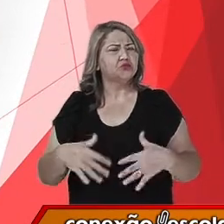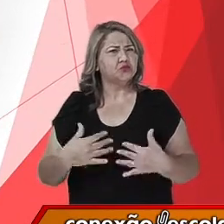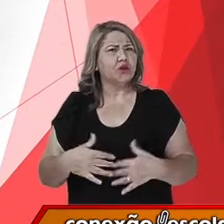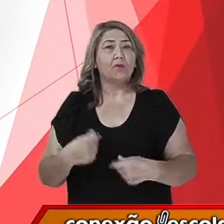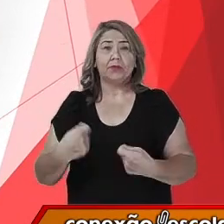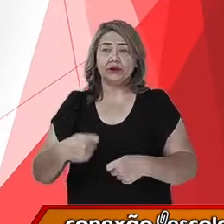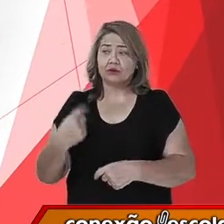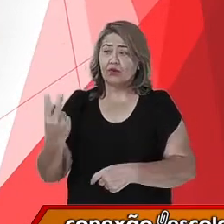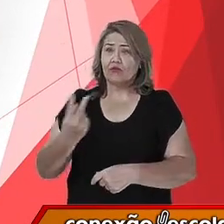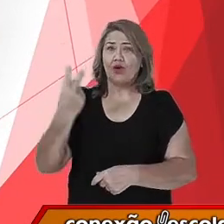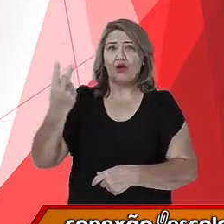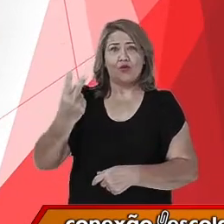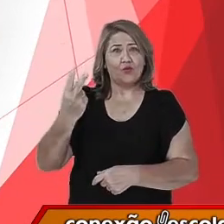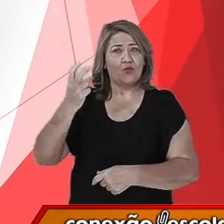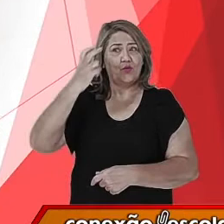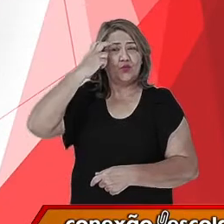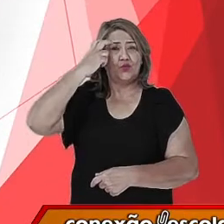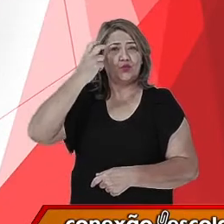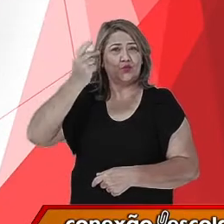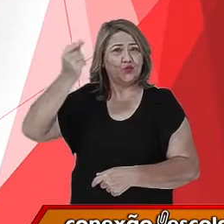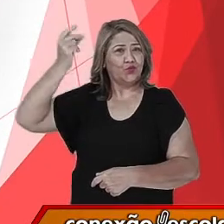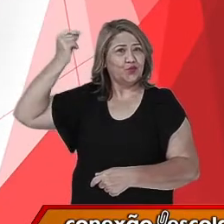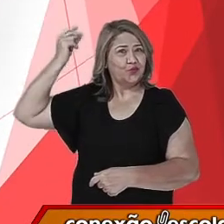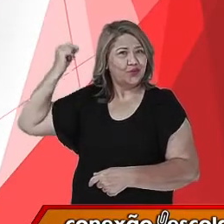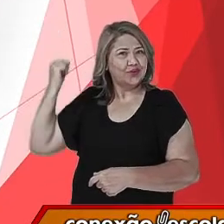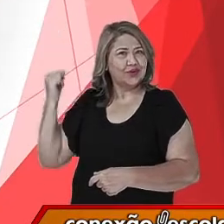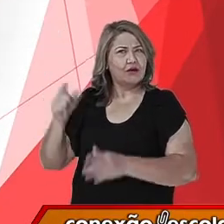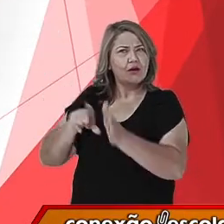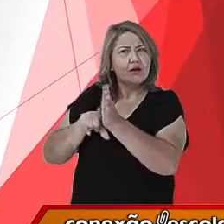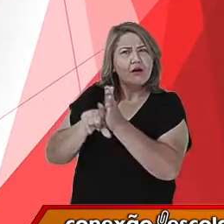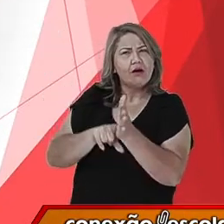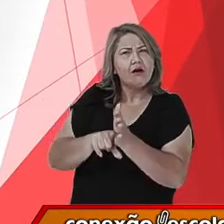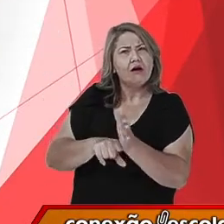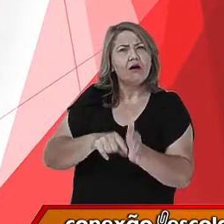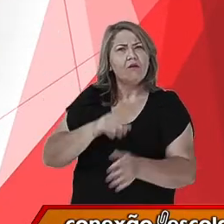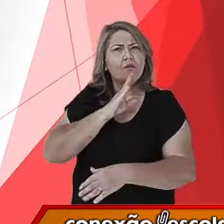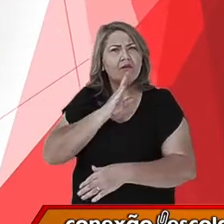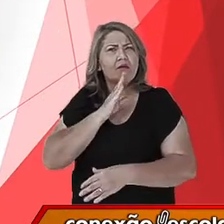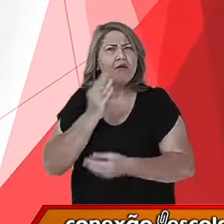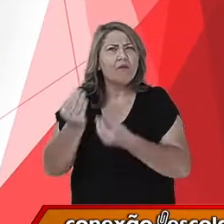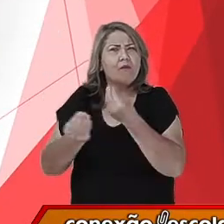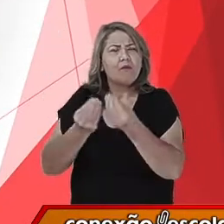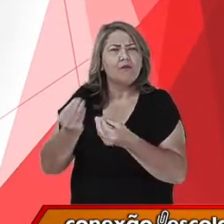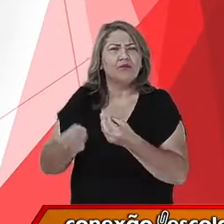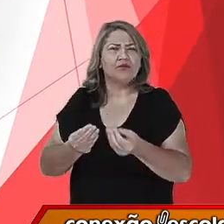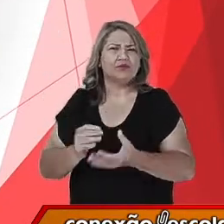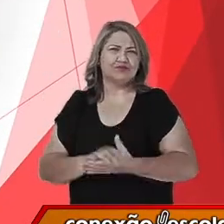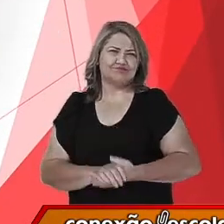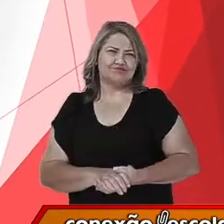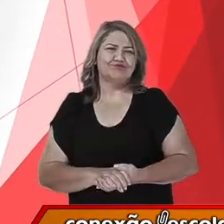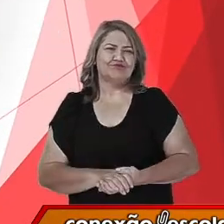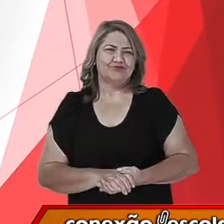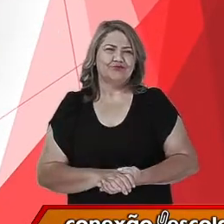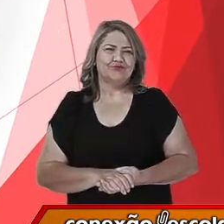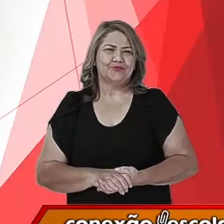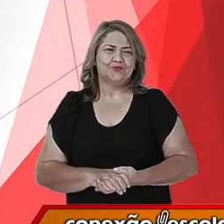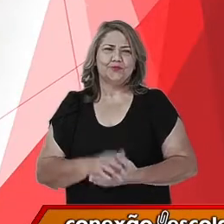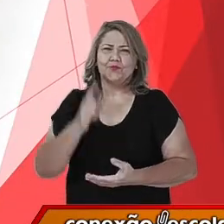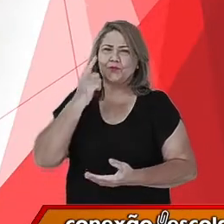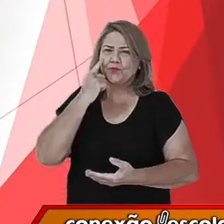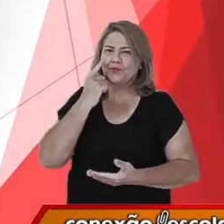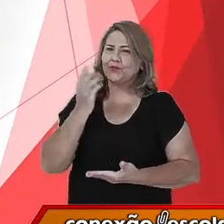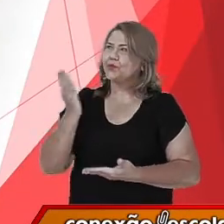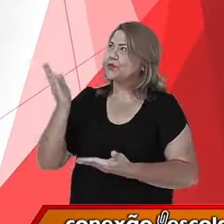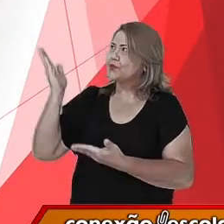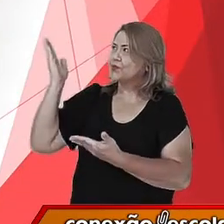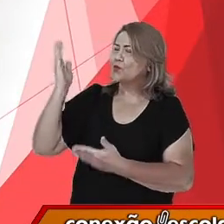valorizar essa cultura, que pesquisar e conhecer essa cultura. Aqui, eu trouxe para